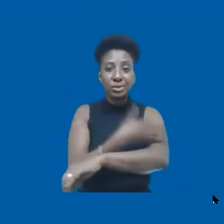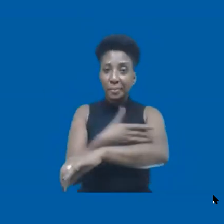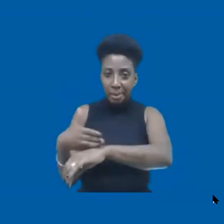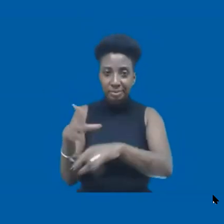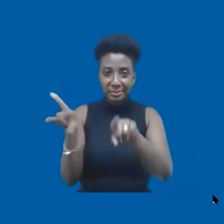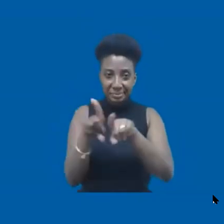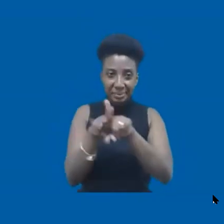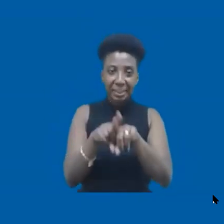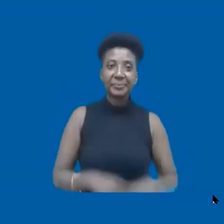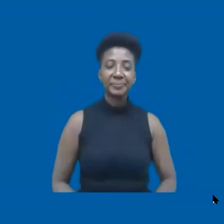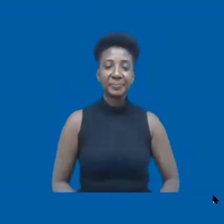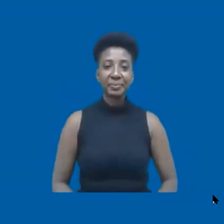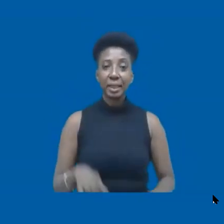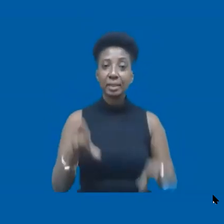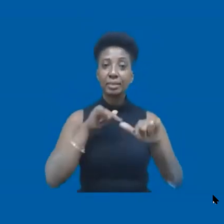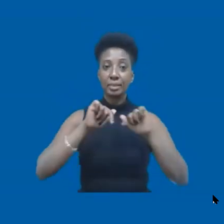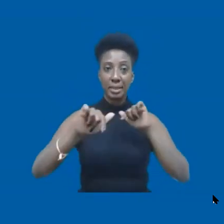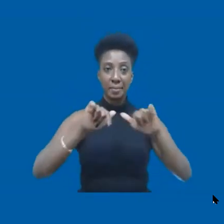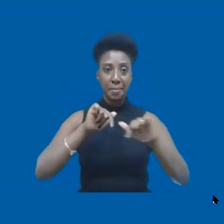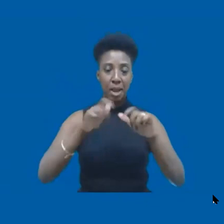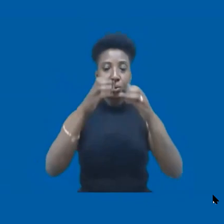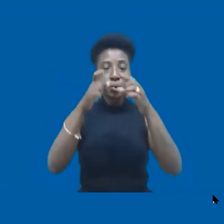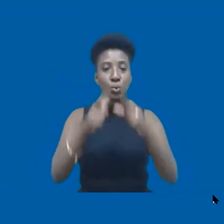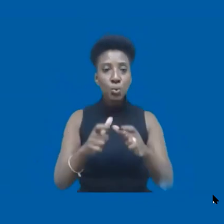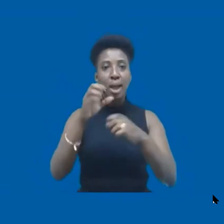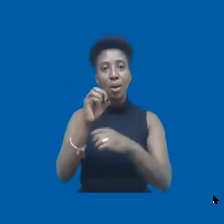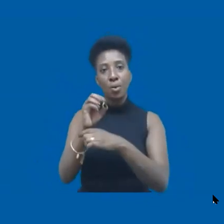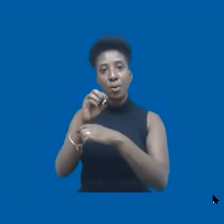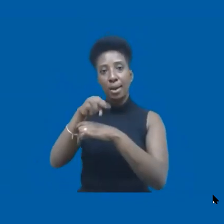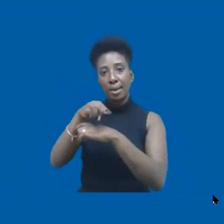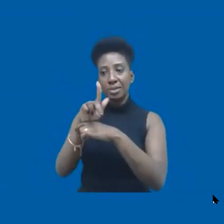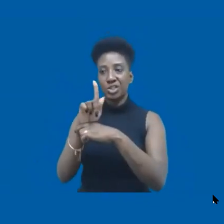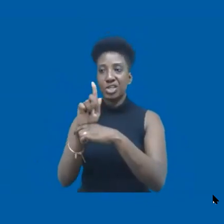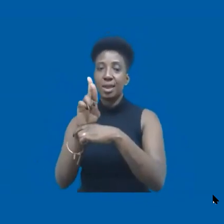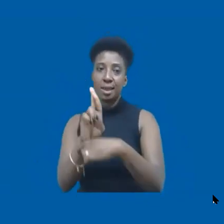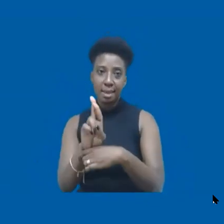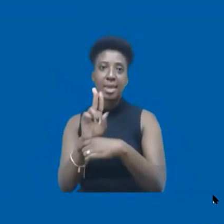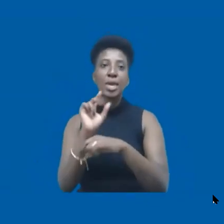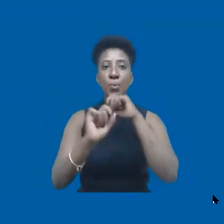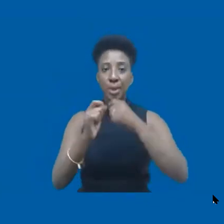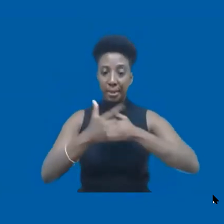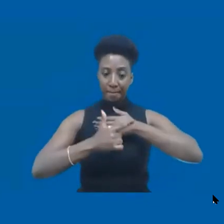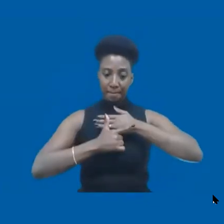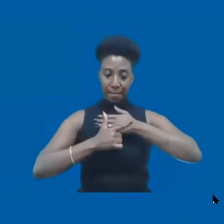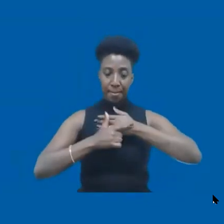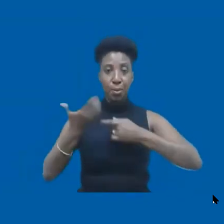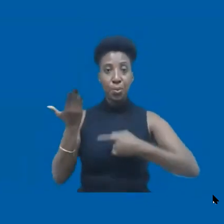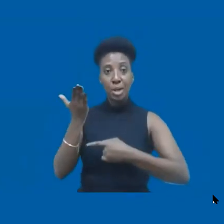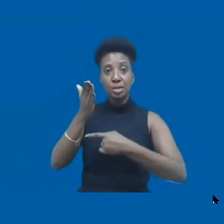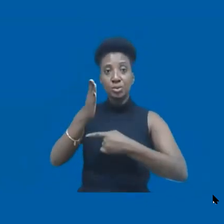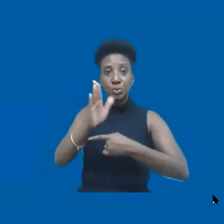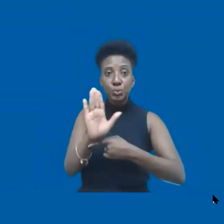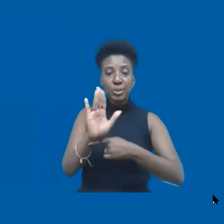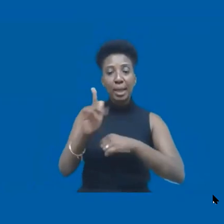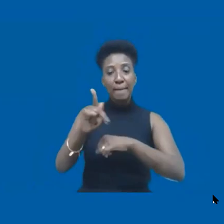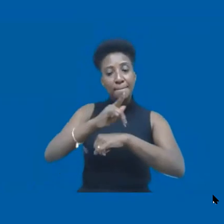E eu trabalho numa organização das Nações Unidas, que o meu papel é ajudar países em desenvolvimento